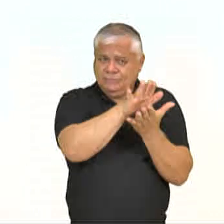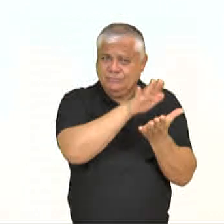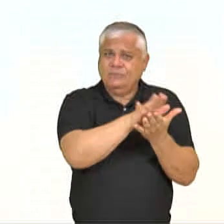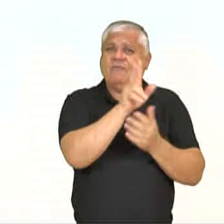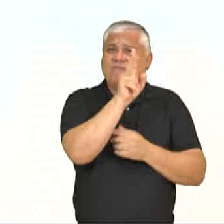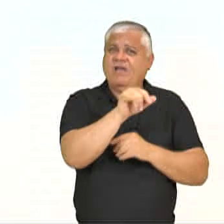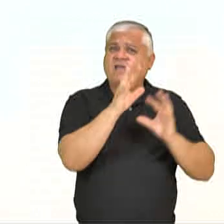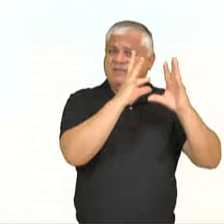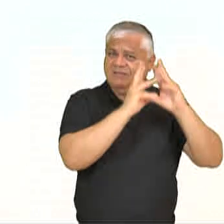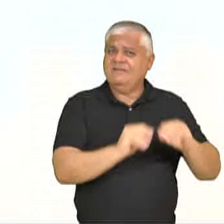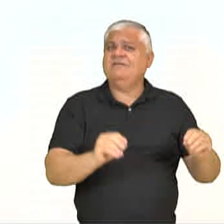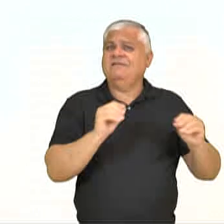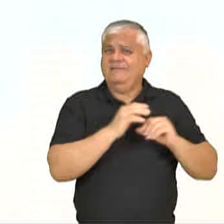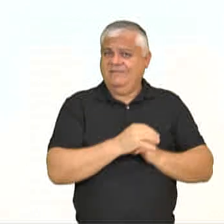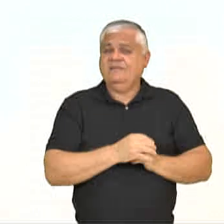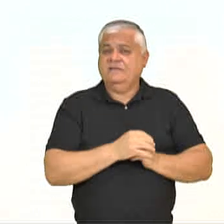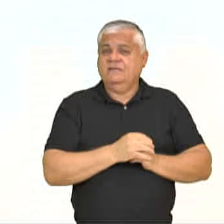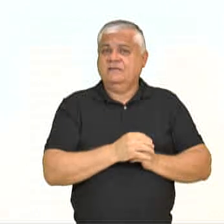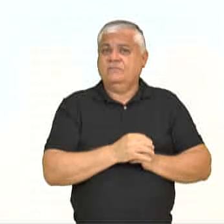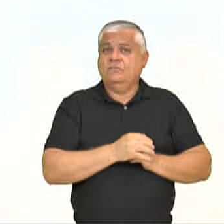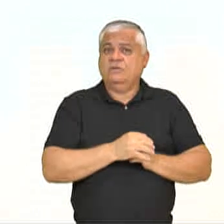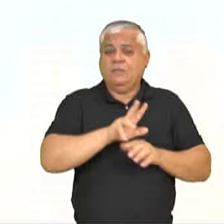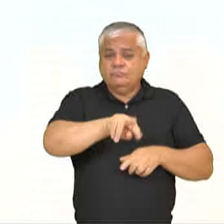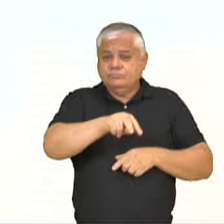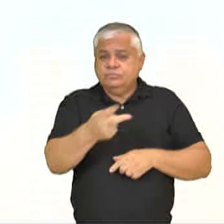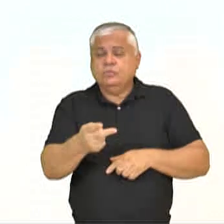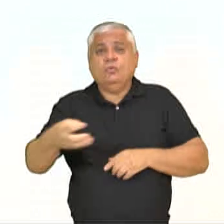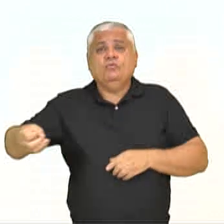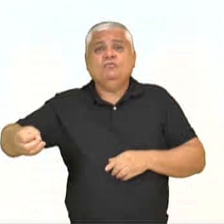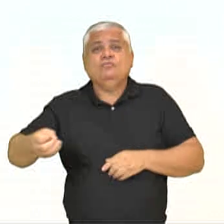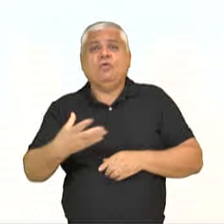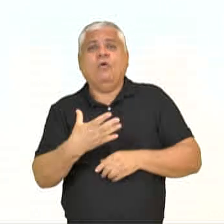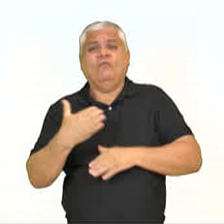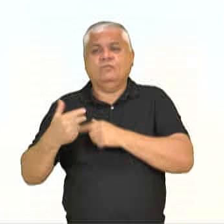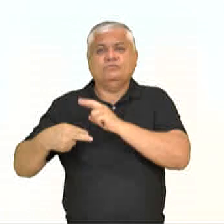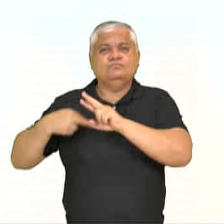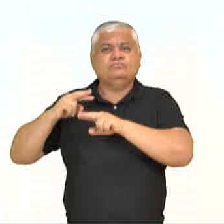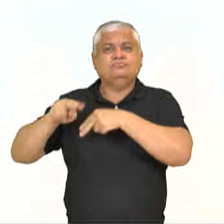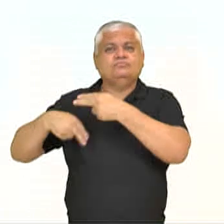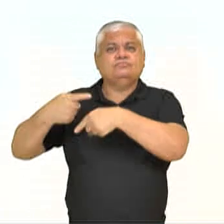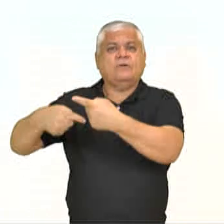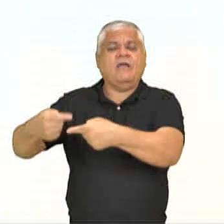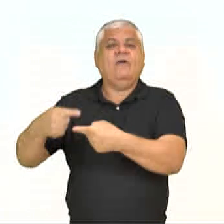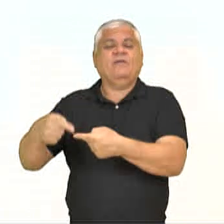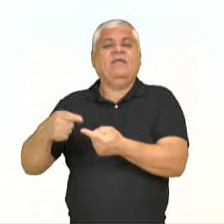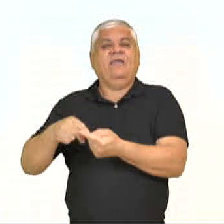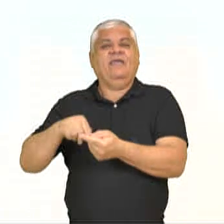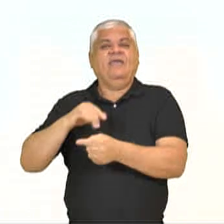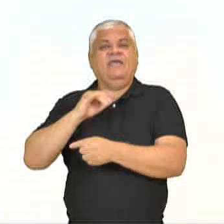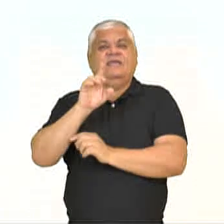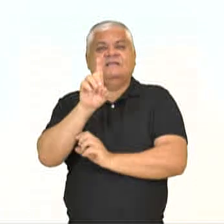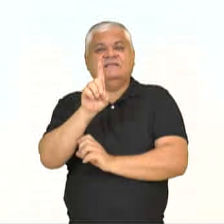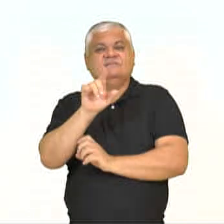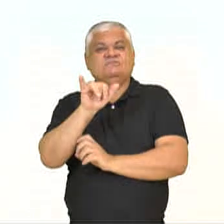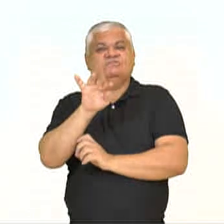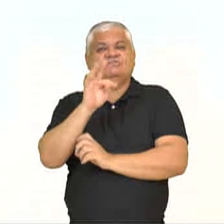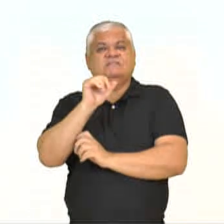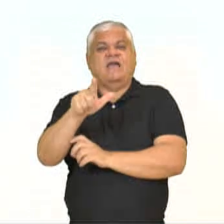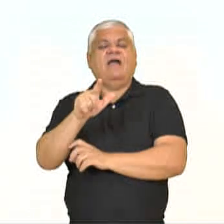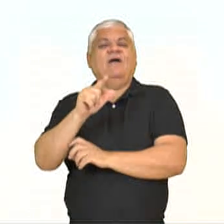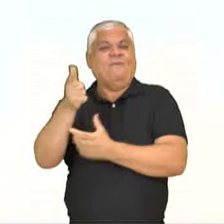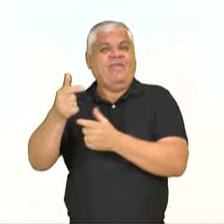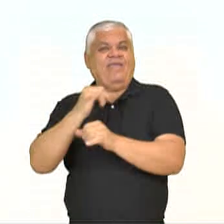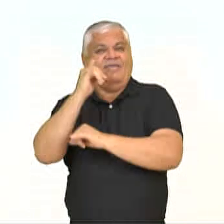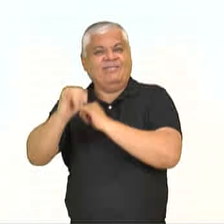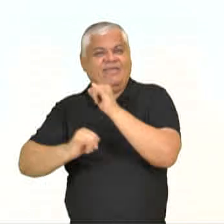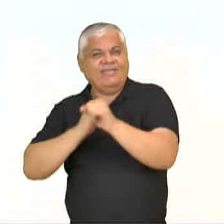à extinção. Uma nova geração de escritores utilizava os recursos digitais para expressar, criar prosa,